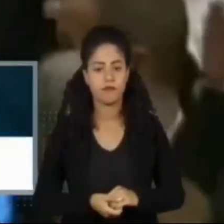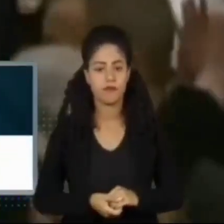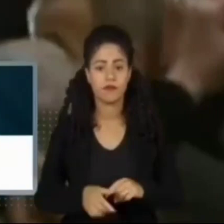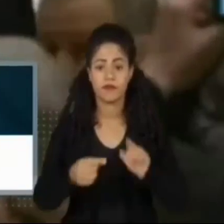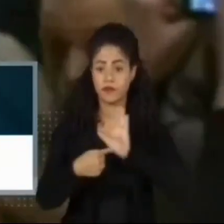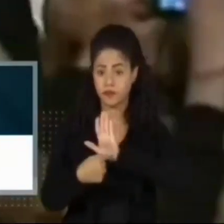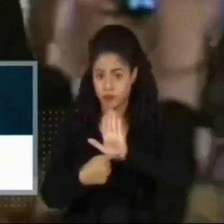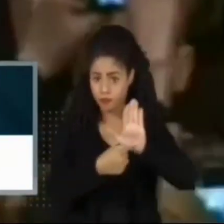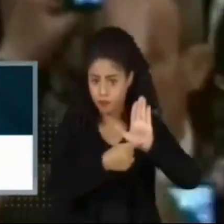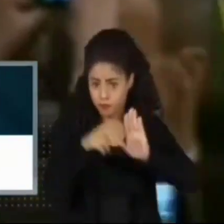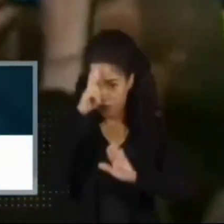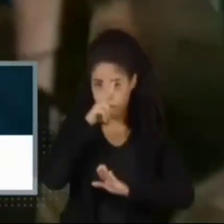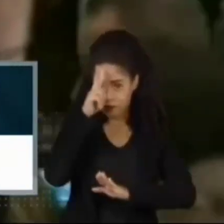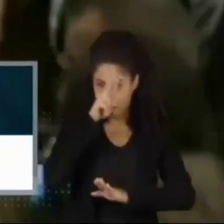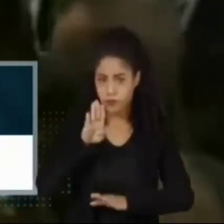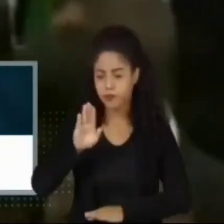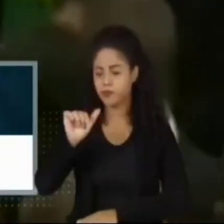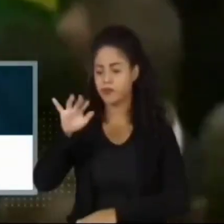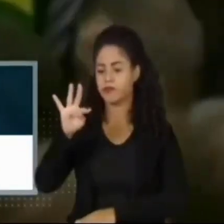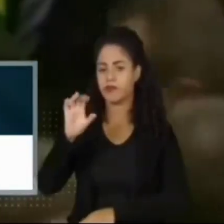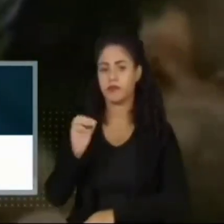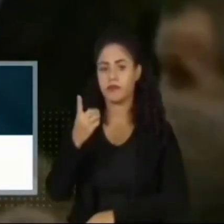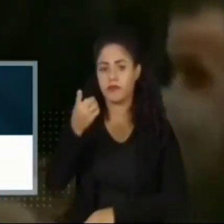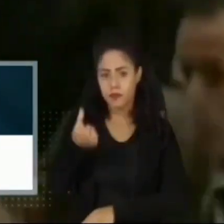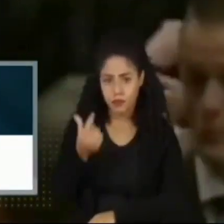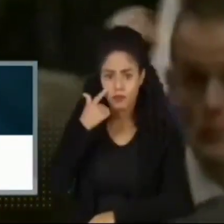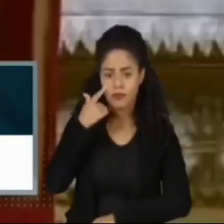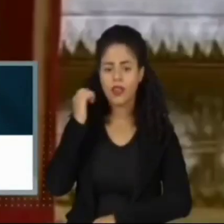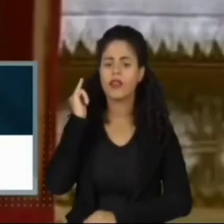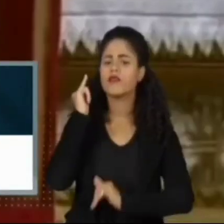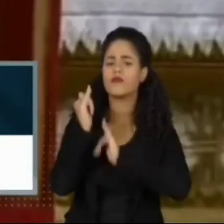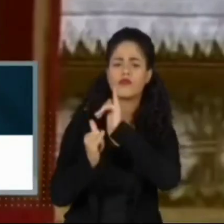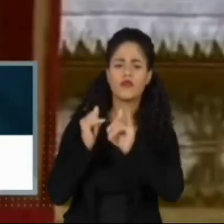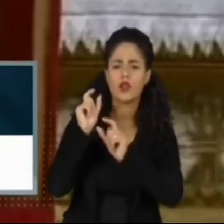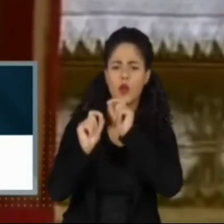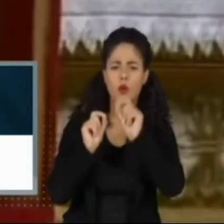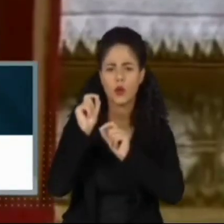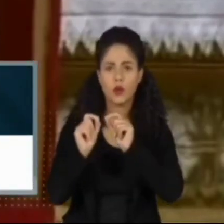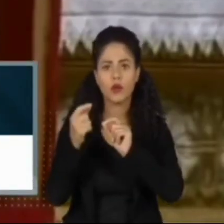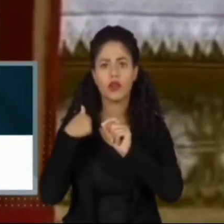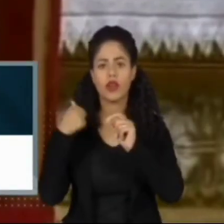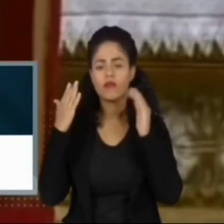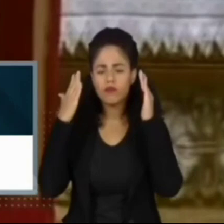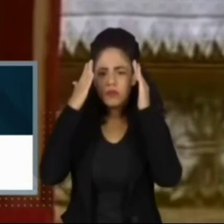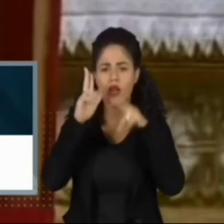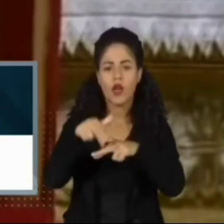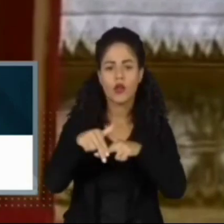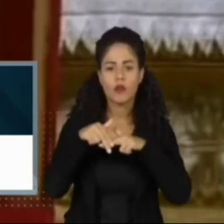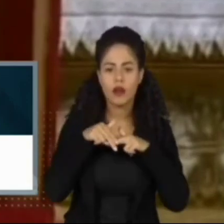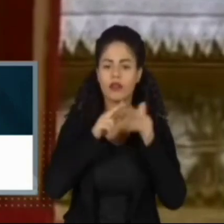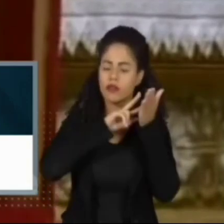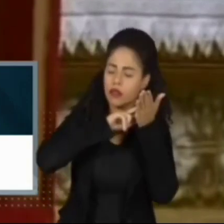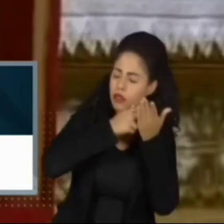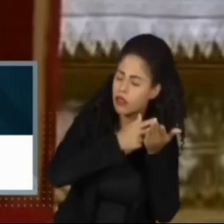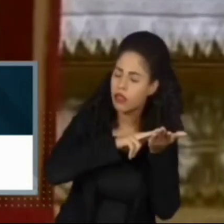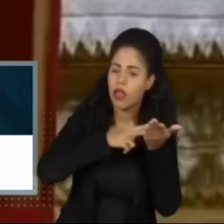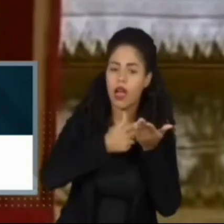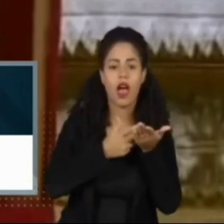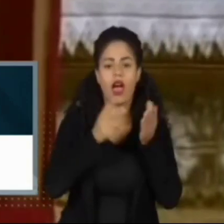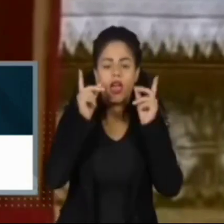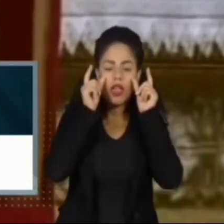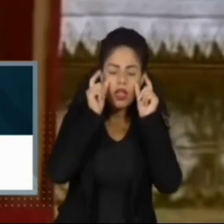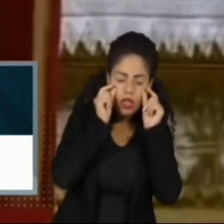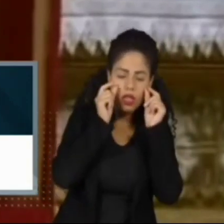revelação histórica, Bento XVI disse antes de morrer que renunciou ao papado por causa da insônia. Saiba como